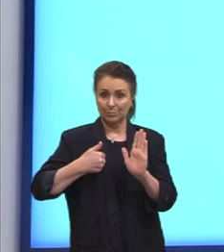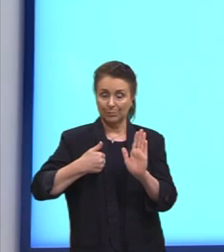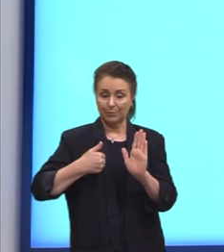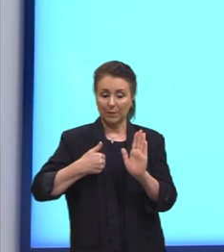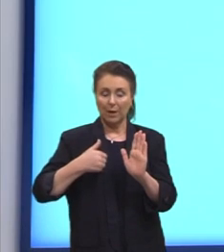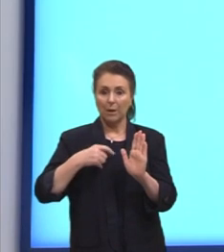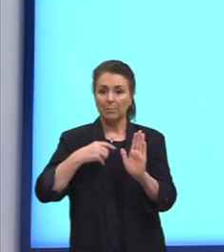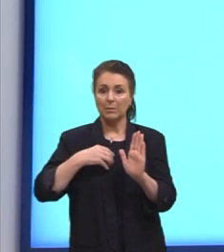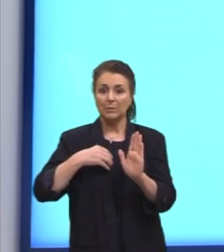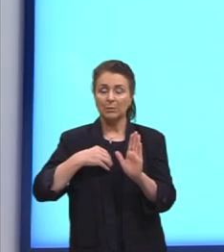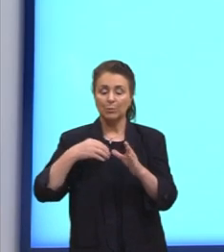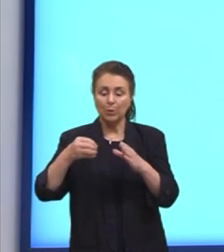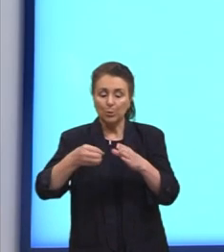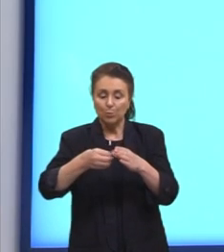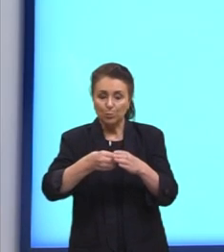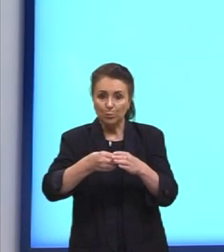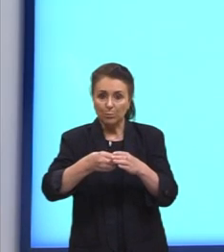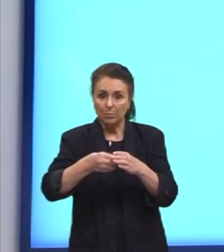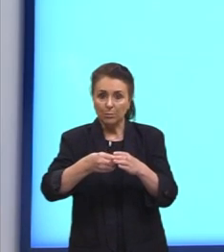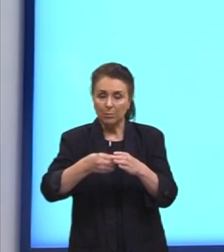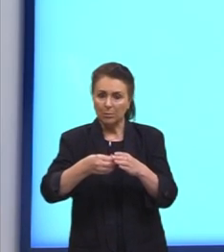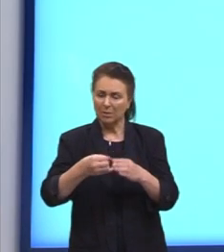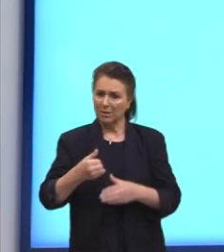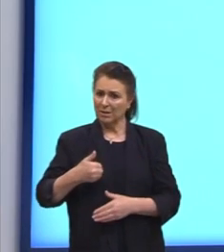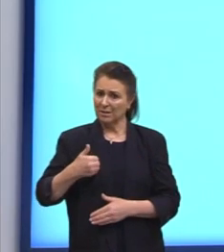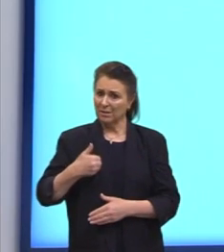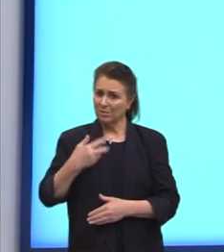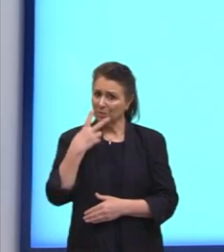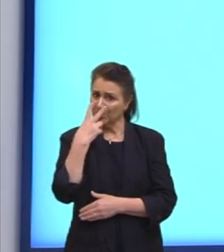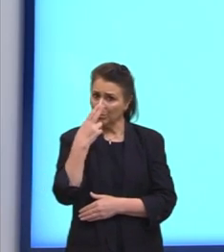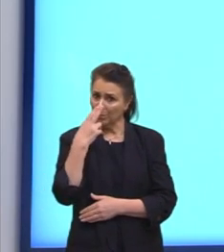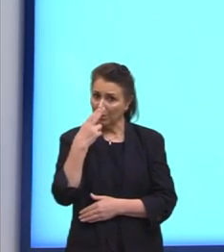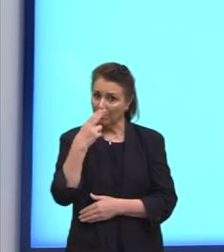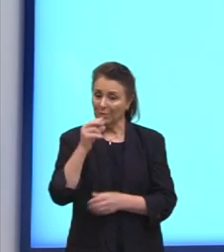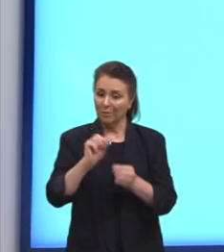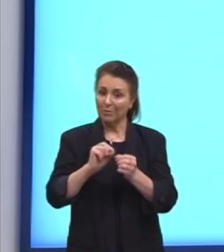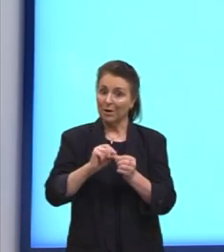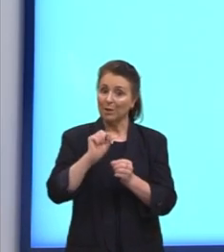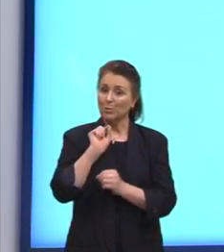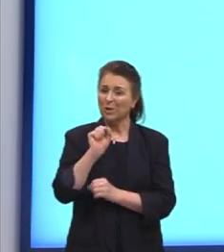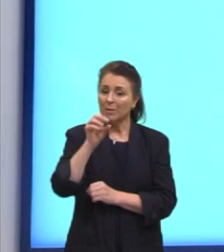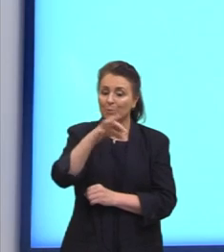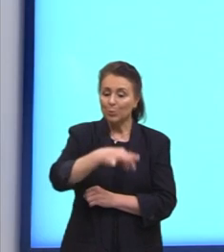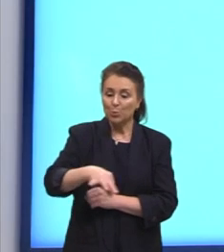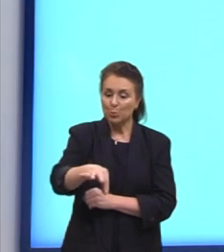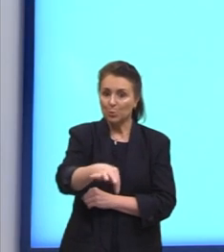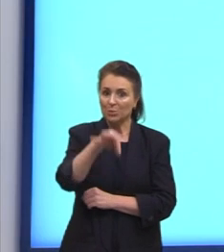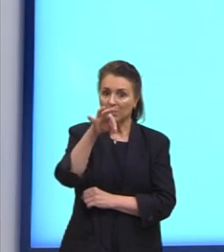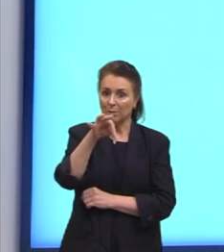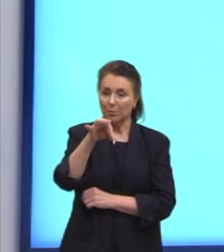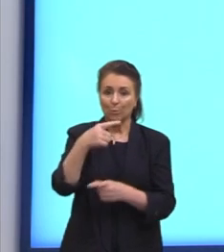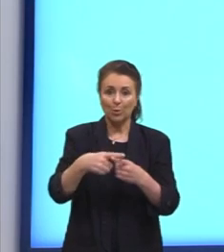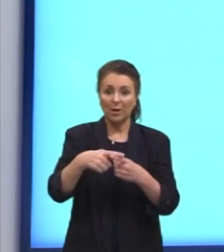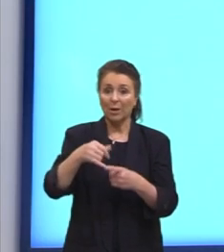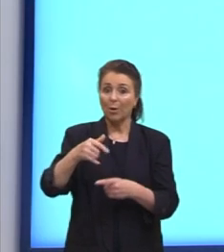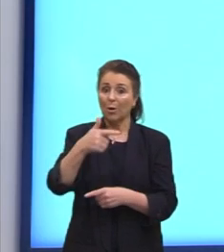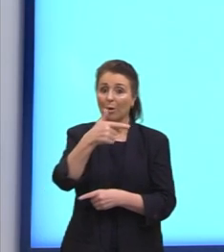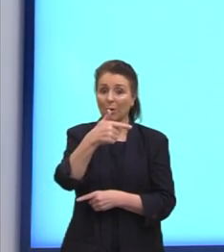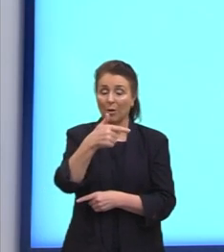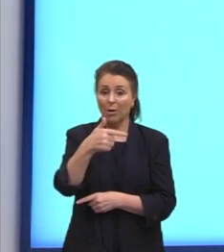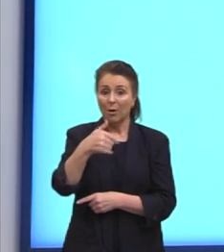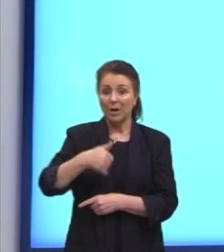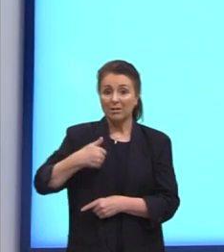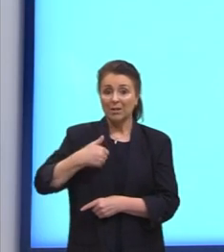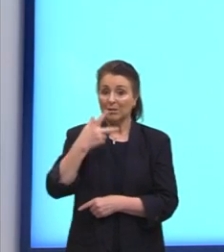subgrupos com mesma idade, ocorre ali um sorteio. Então, justamente essa probabilidade que nós